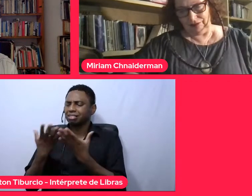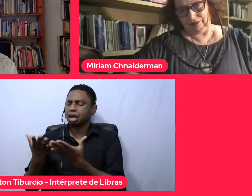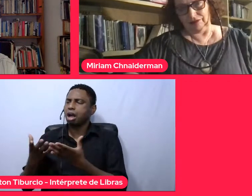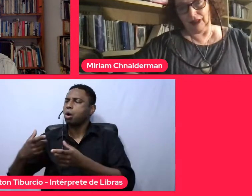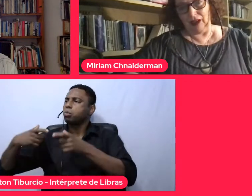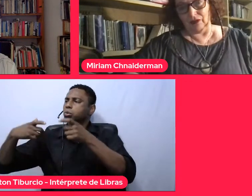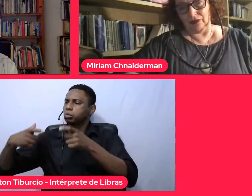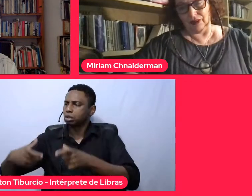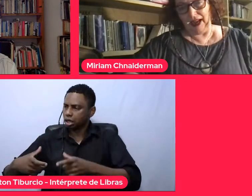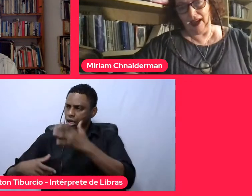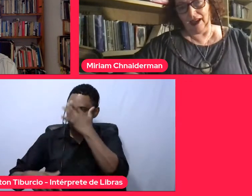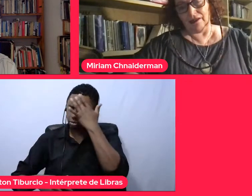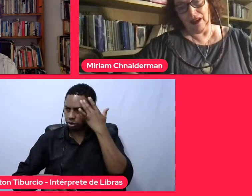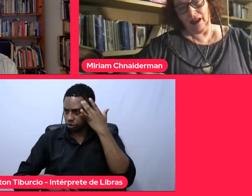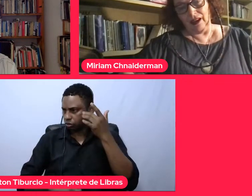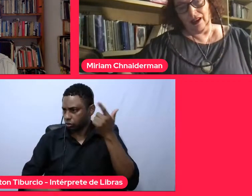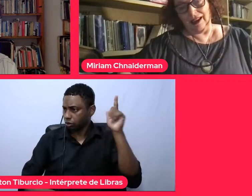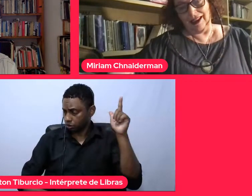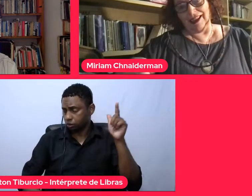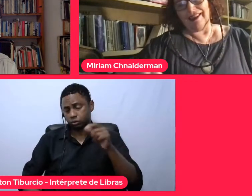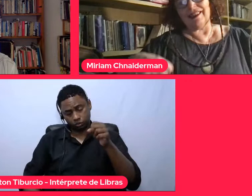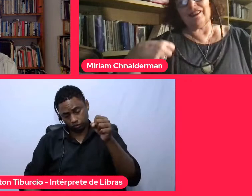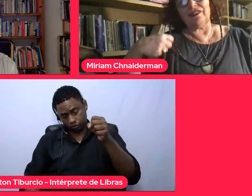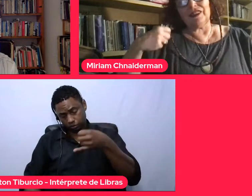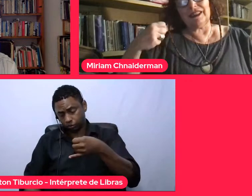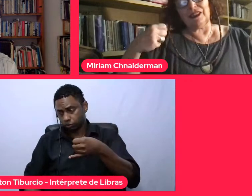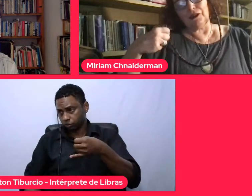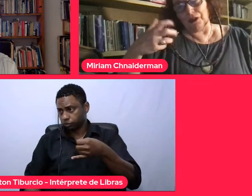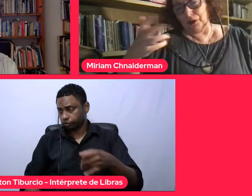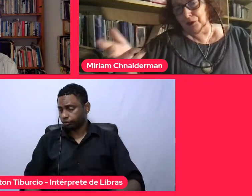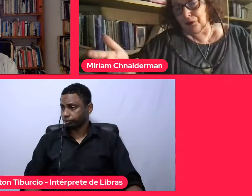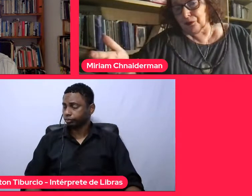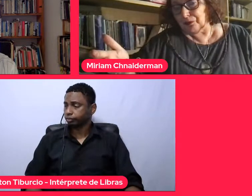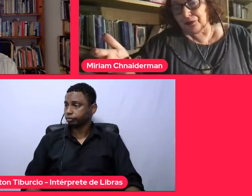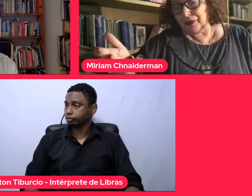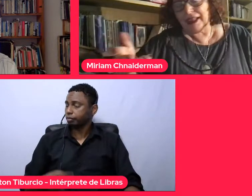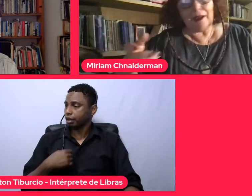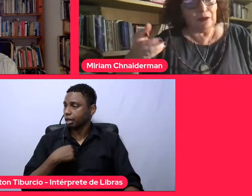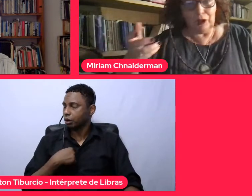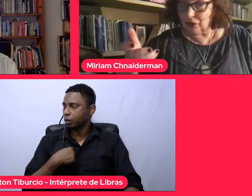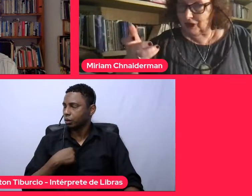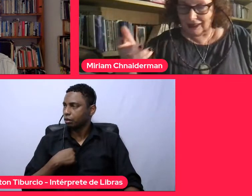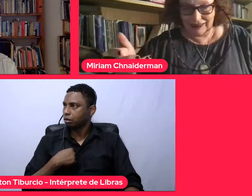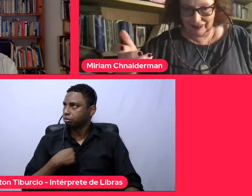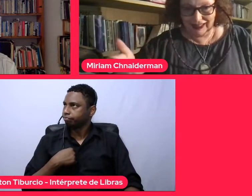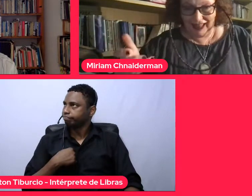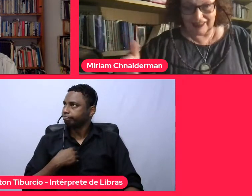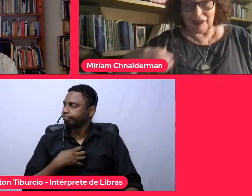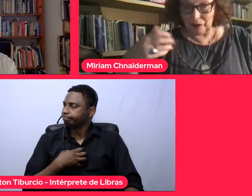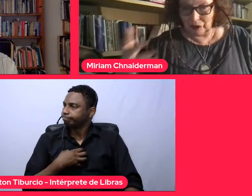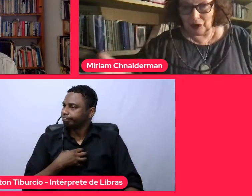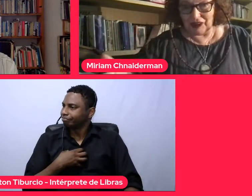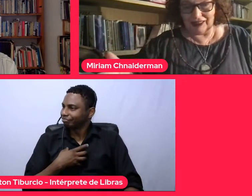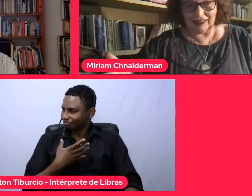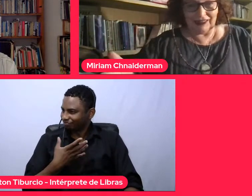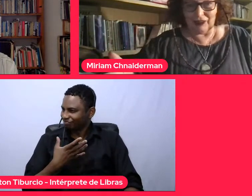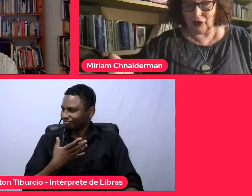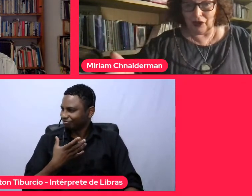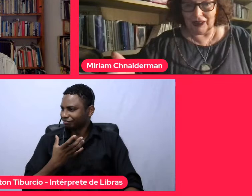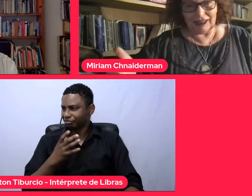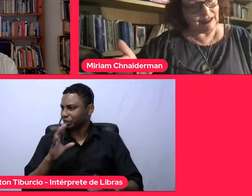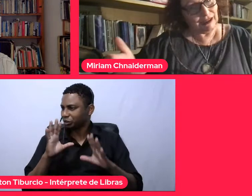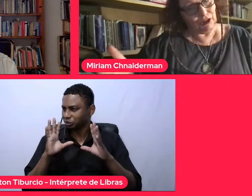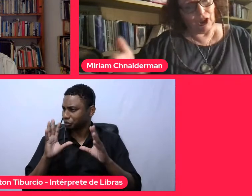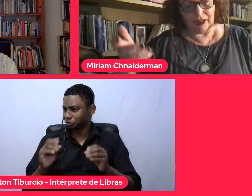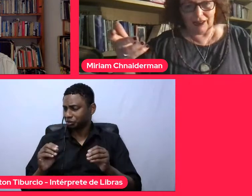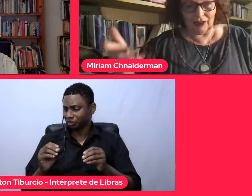sim, dá um lugar. E eu fiquei muito identificada com todas as